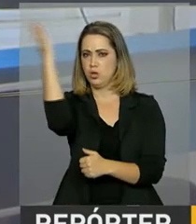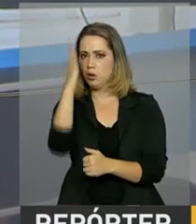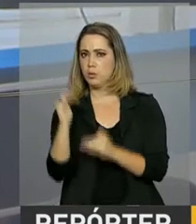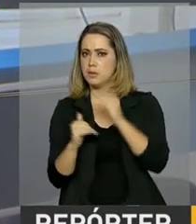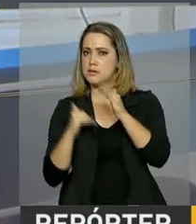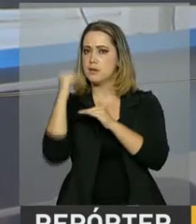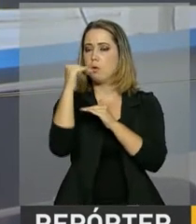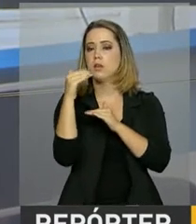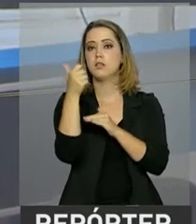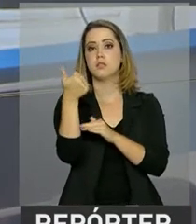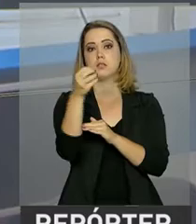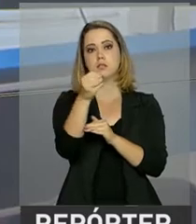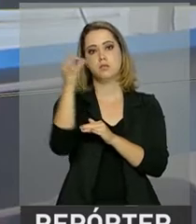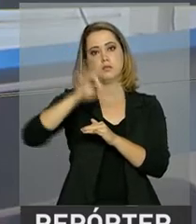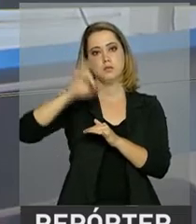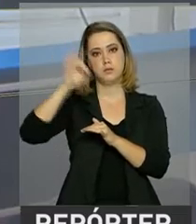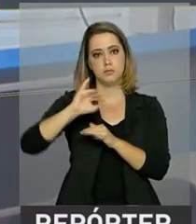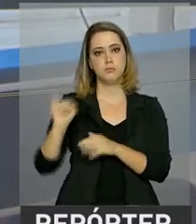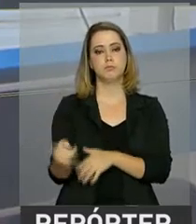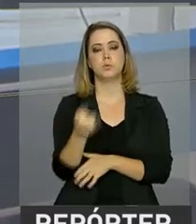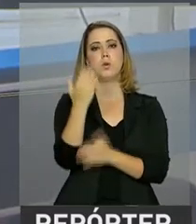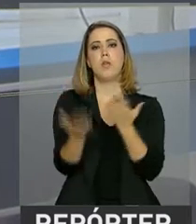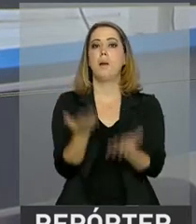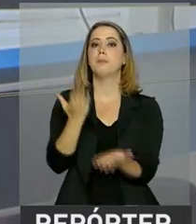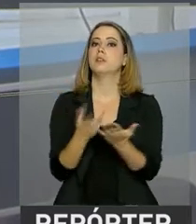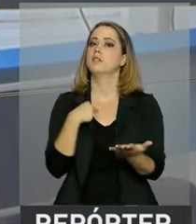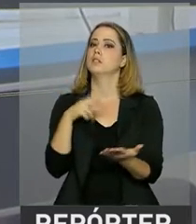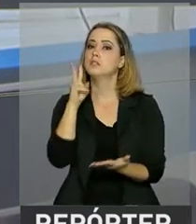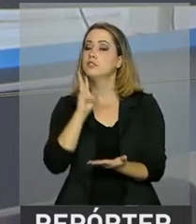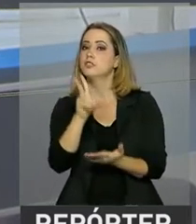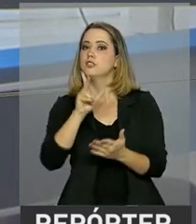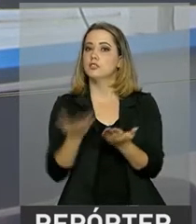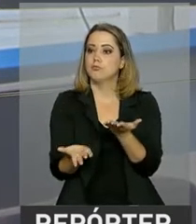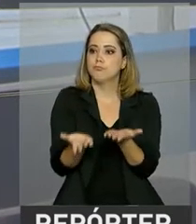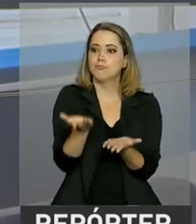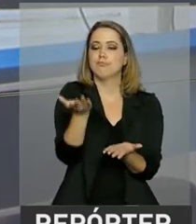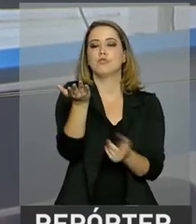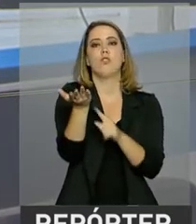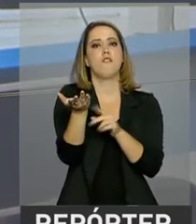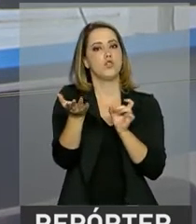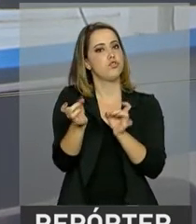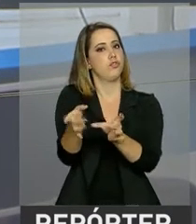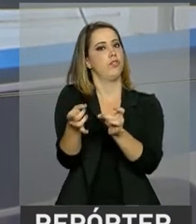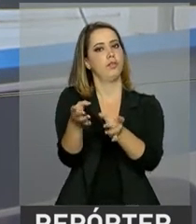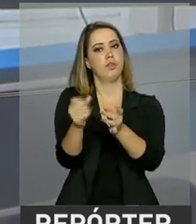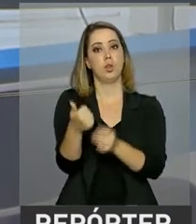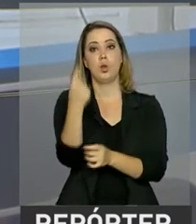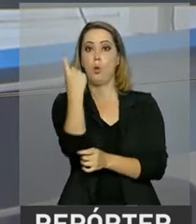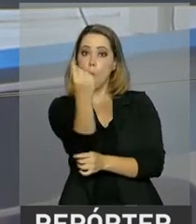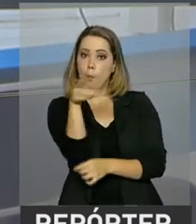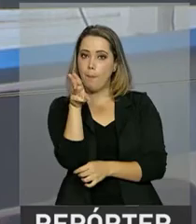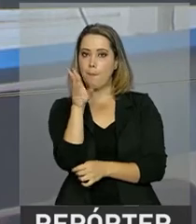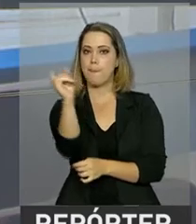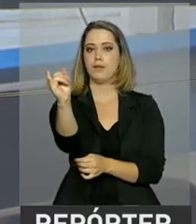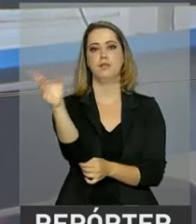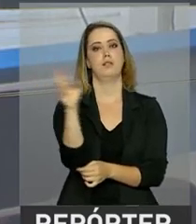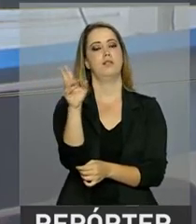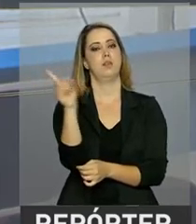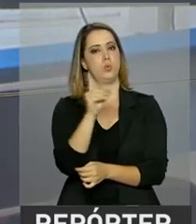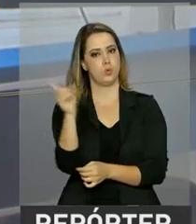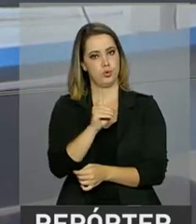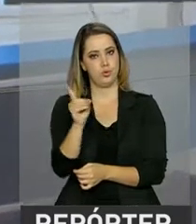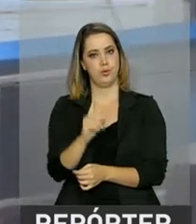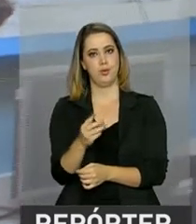16% em janeiro e a balança comercial registrou superávit de mais de 1 bilhão de dólares na terceira semana do mês.